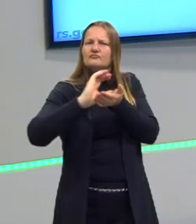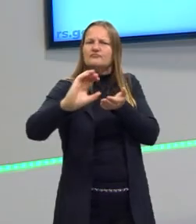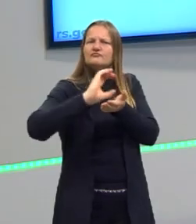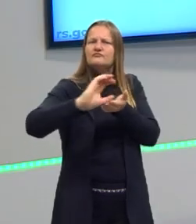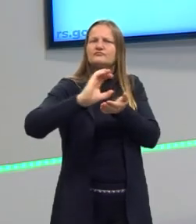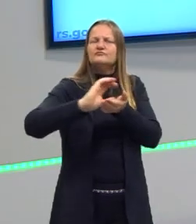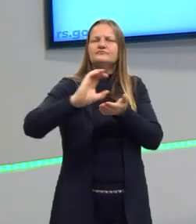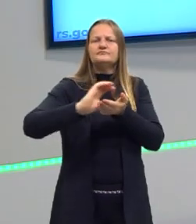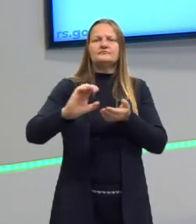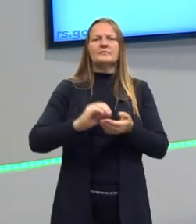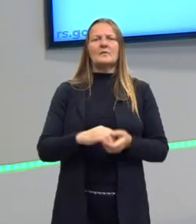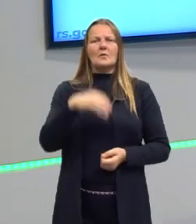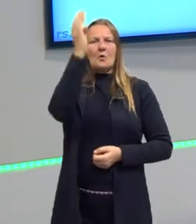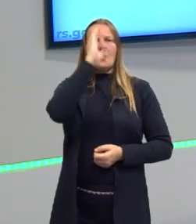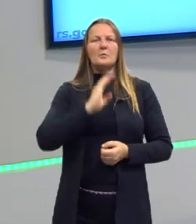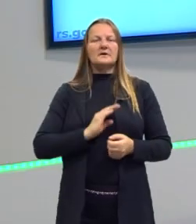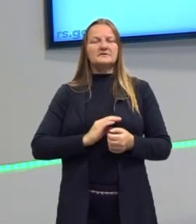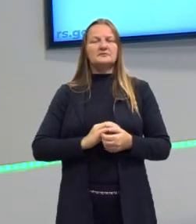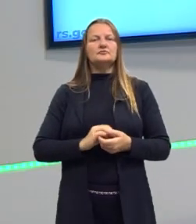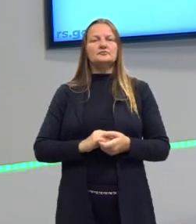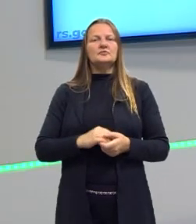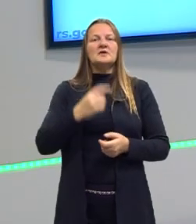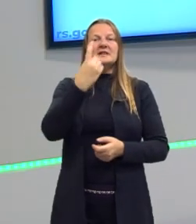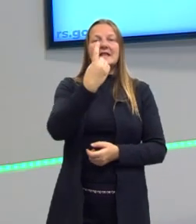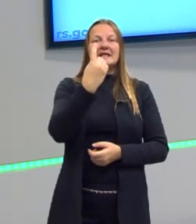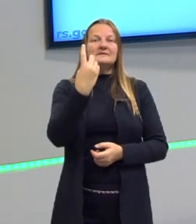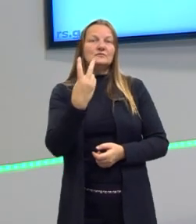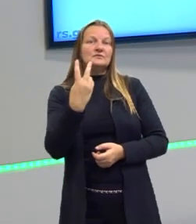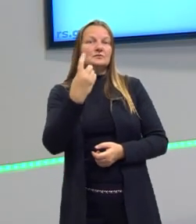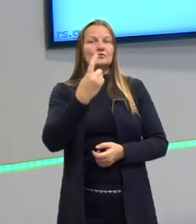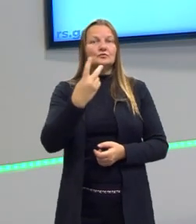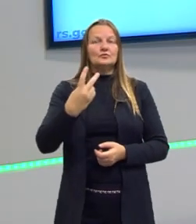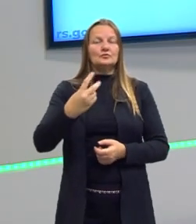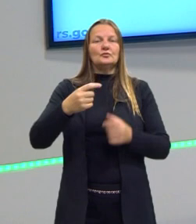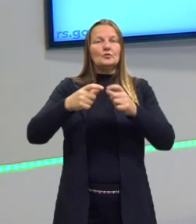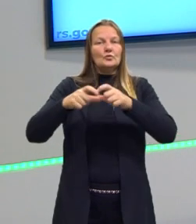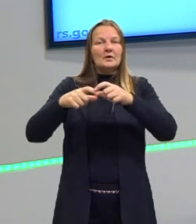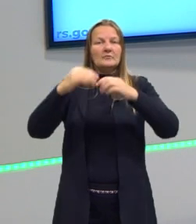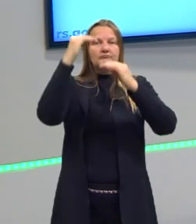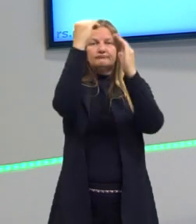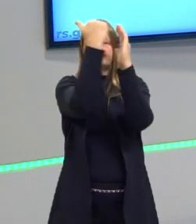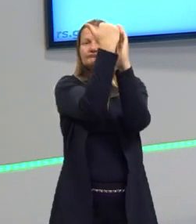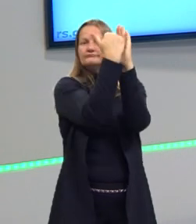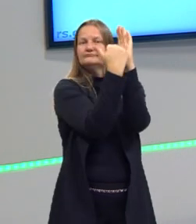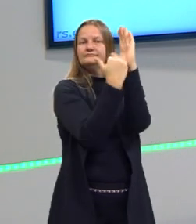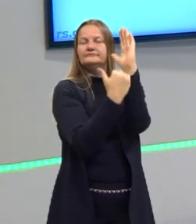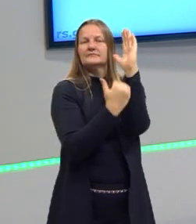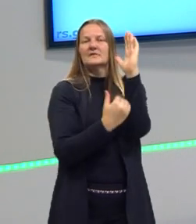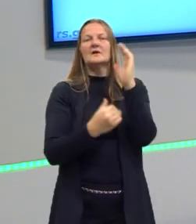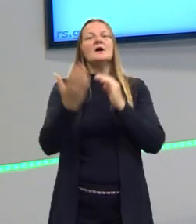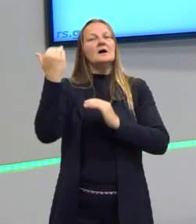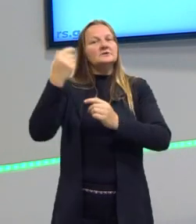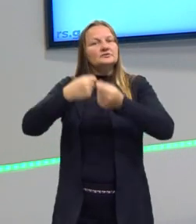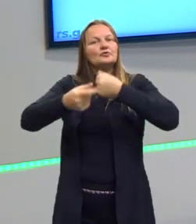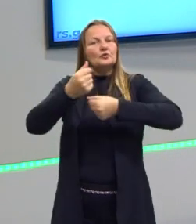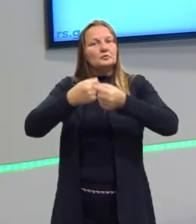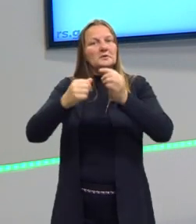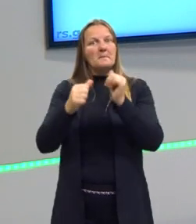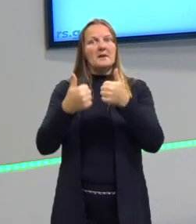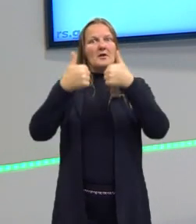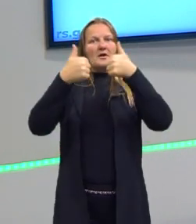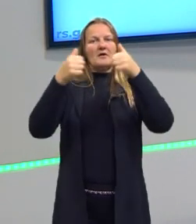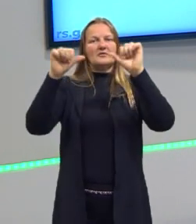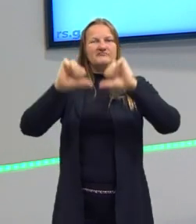No Brasil, nós ficamos em 12º lugar, já fomos economia mais interessante, hoje estamos